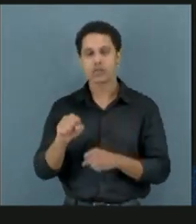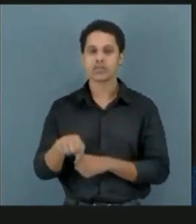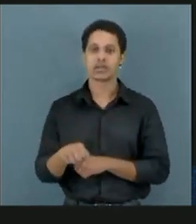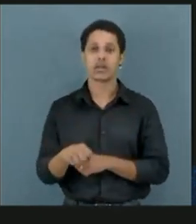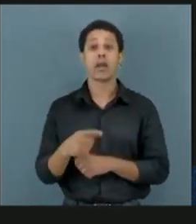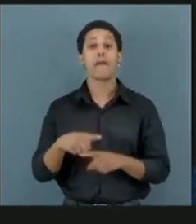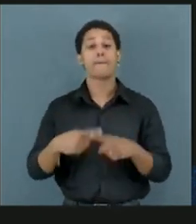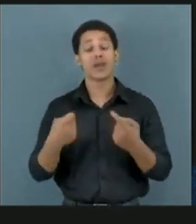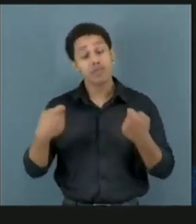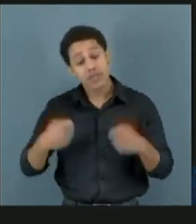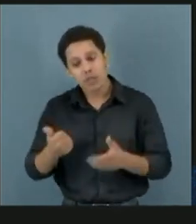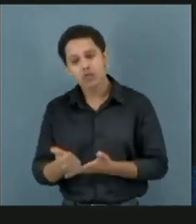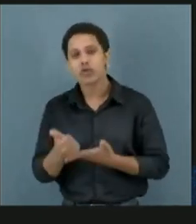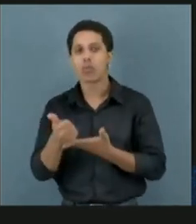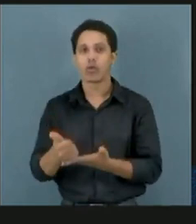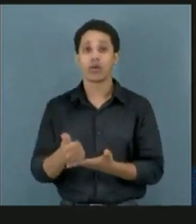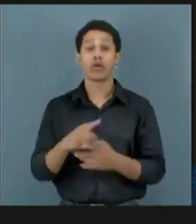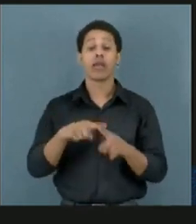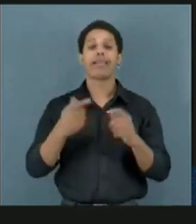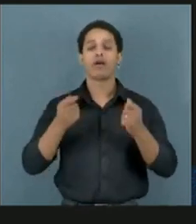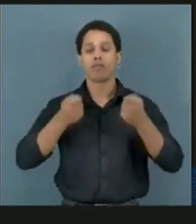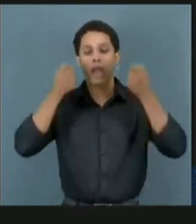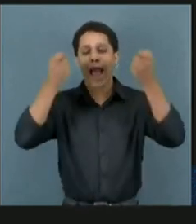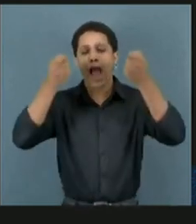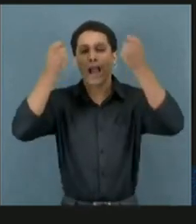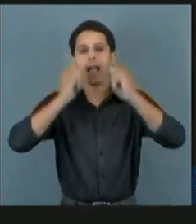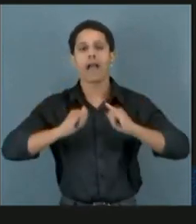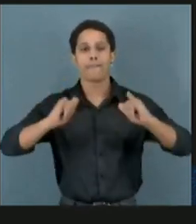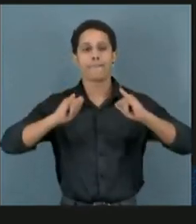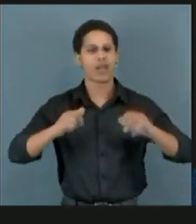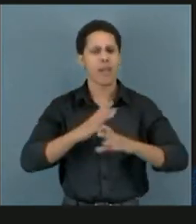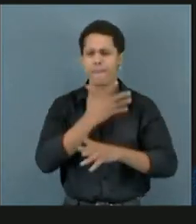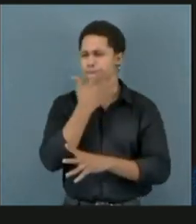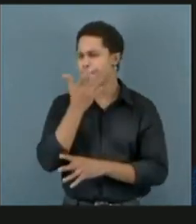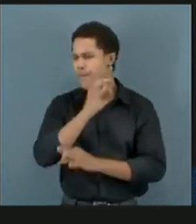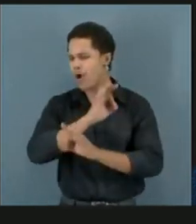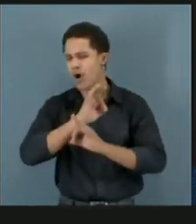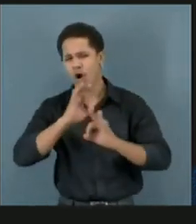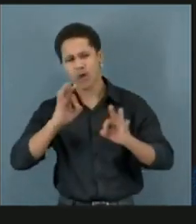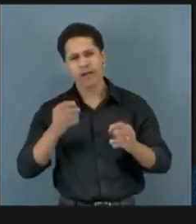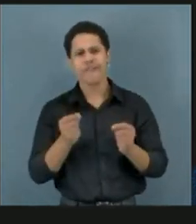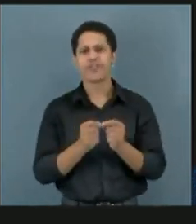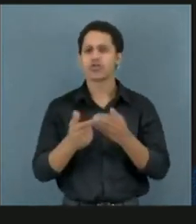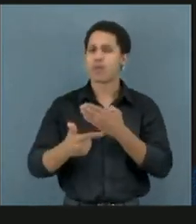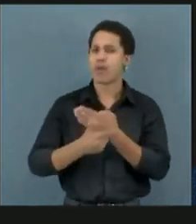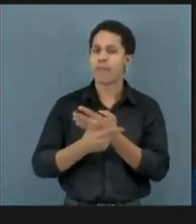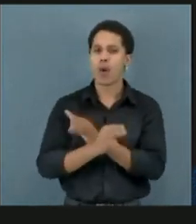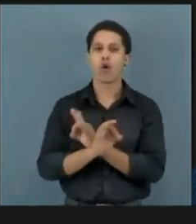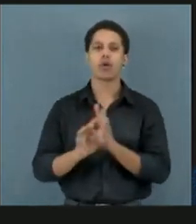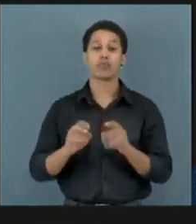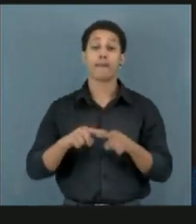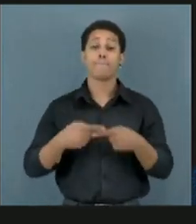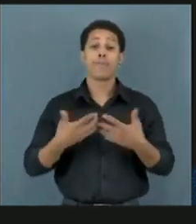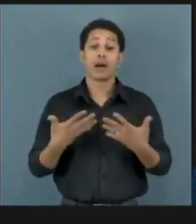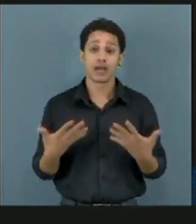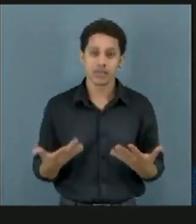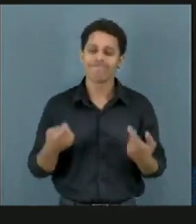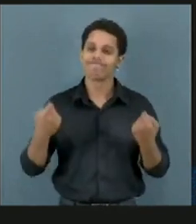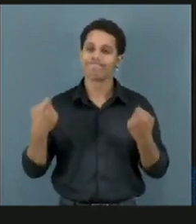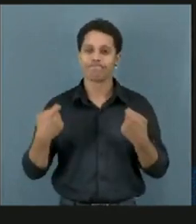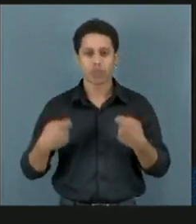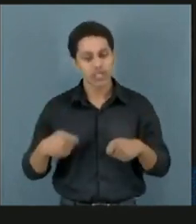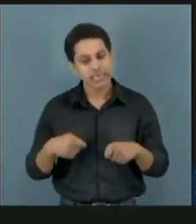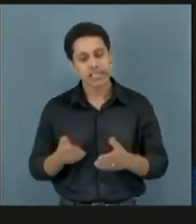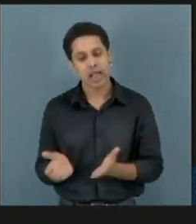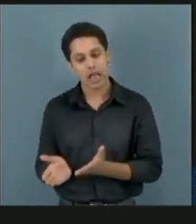ter assistência. Então, a campanha tem sido maravilhosa. Tem feito um papel muito bom. Só que precisa ter